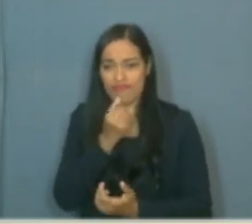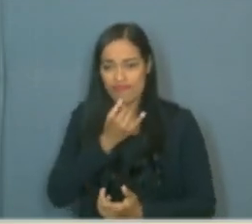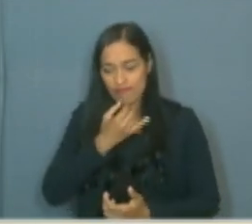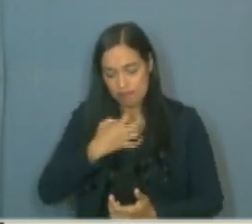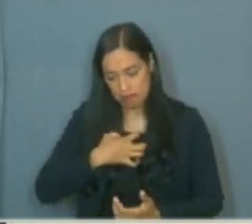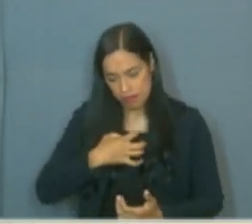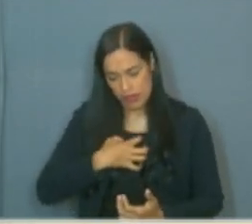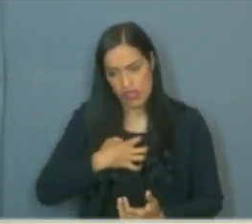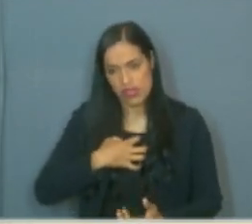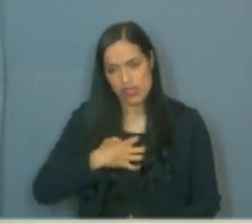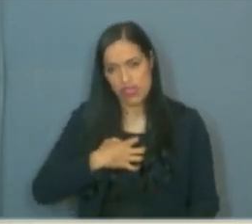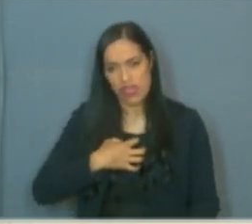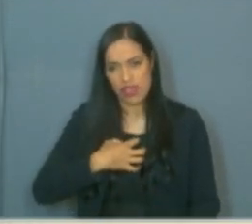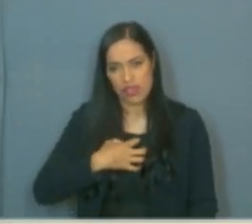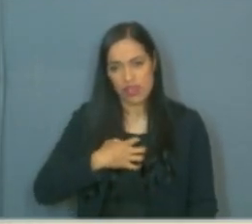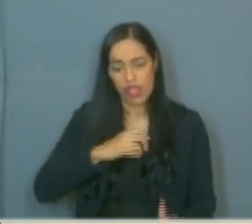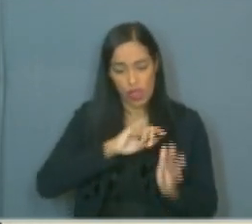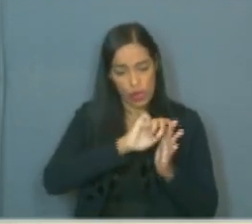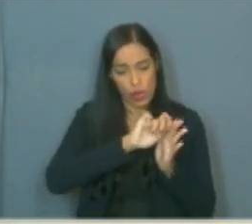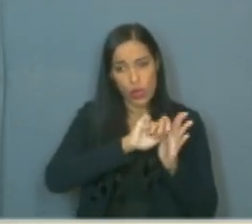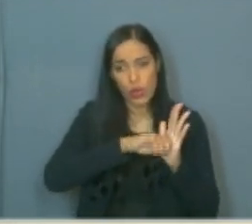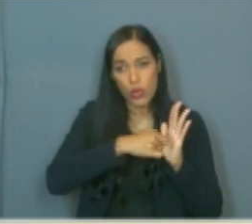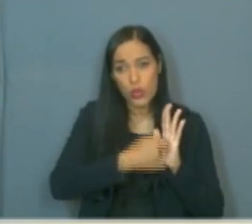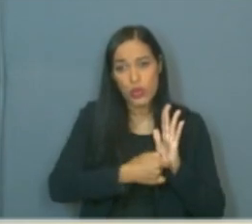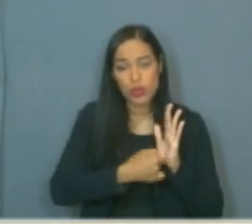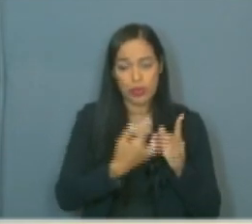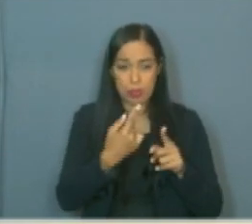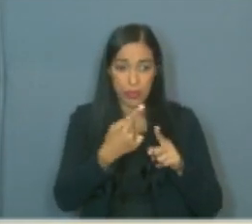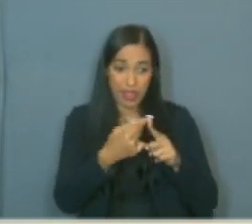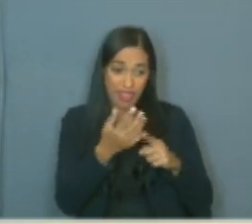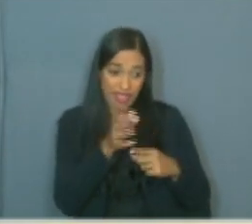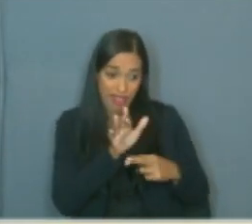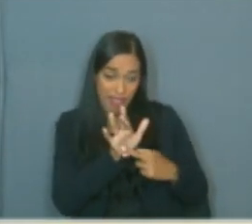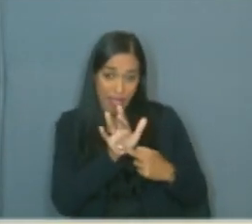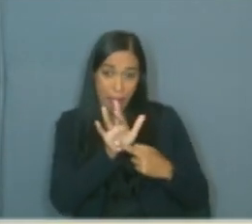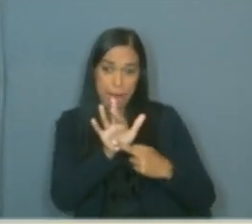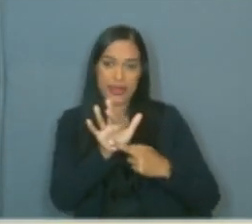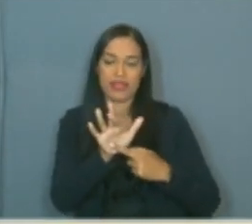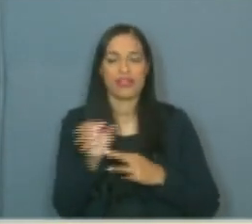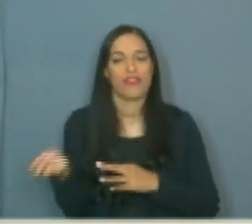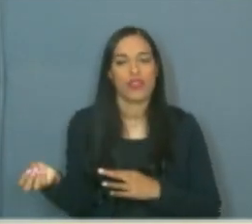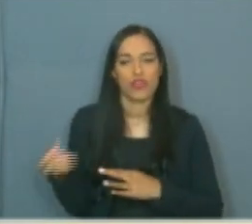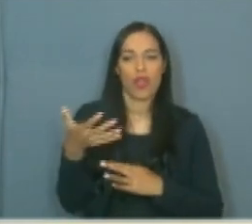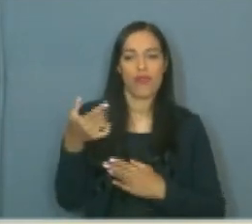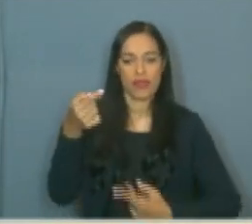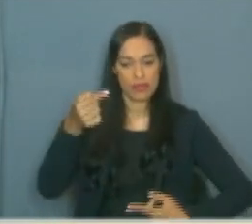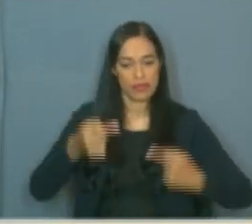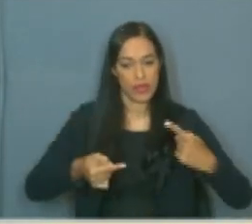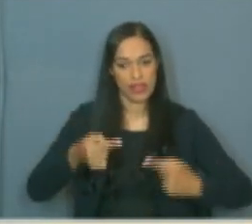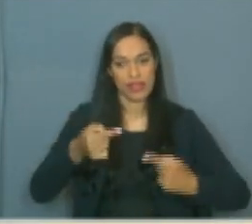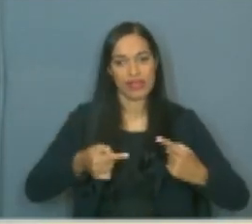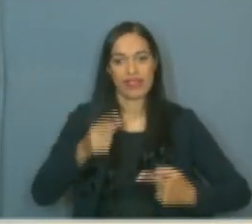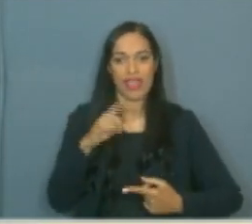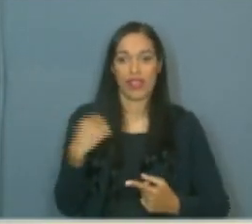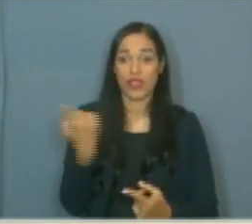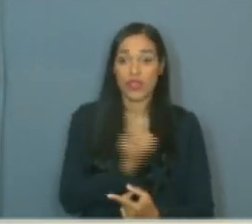porque Marielle representava a renovação da política, uma nova política na qual nós acreditávamos muito.